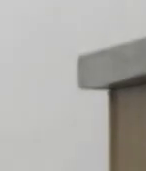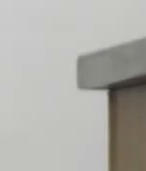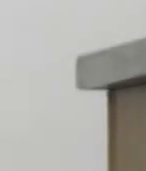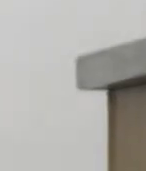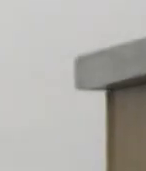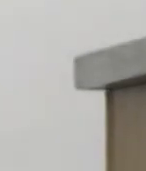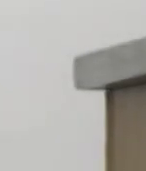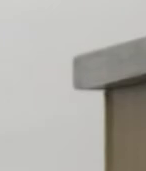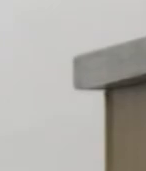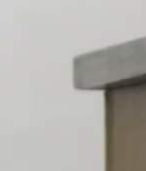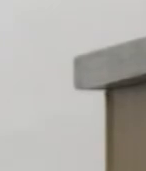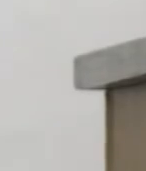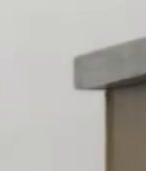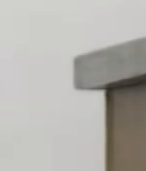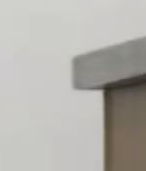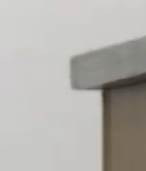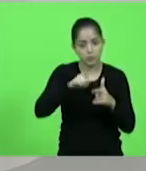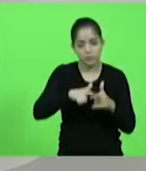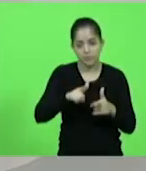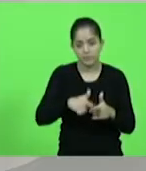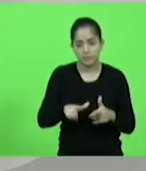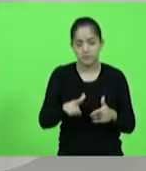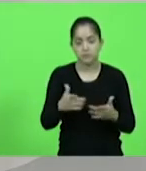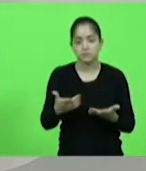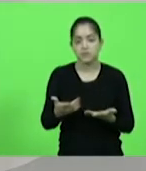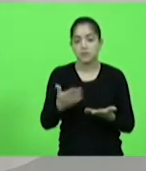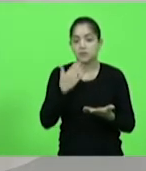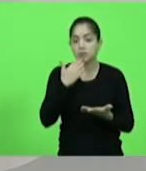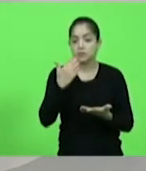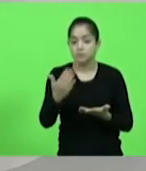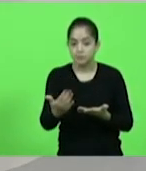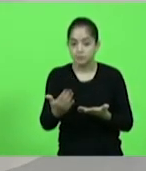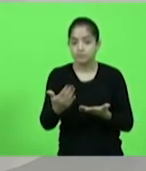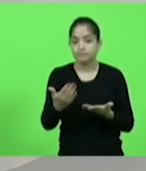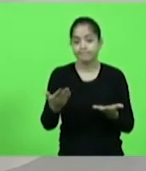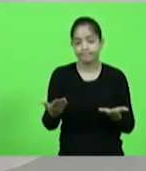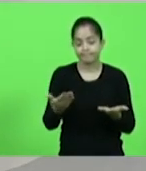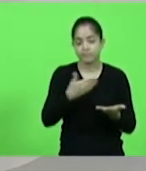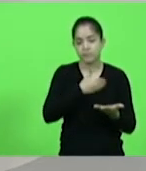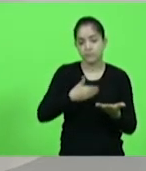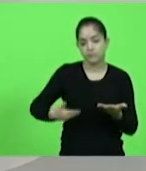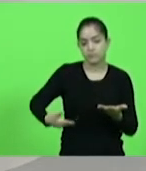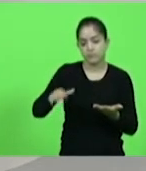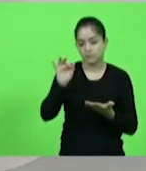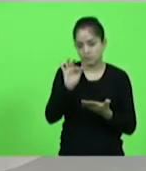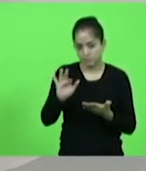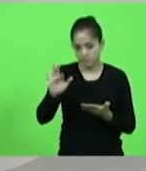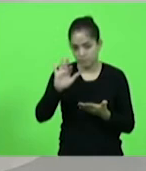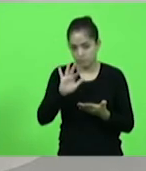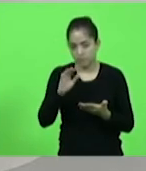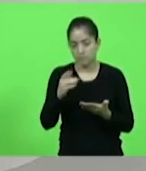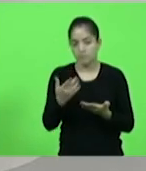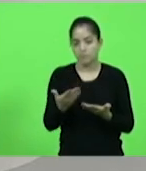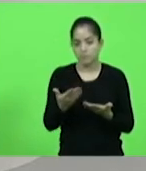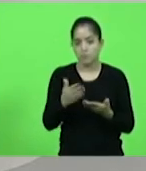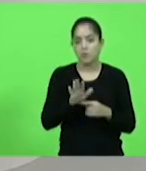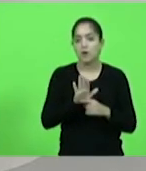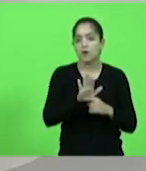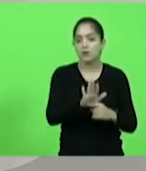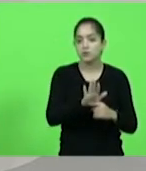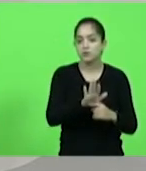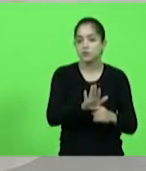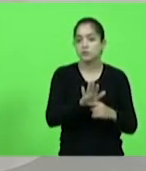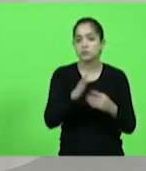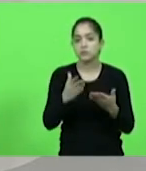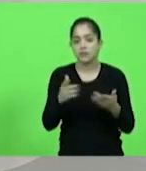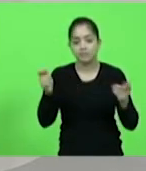governo federal para promover melhorias Nosso pedido é que, de fato, o governo federal possa trazer minimamente